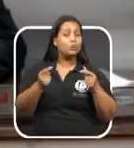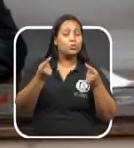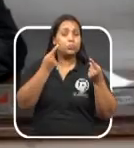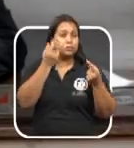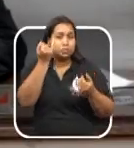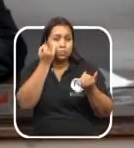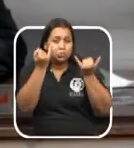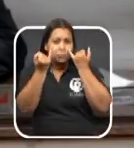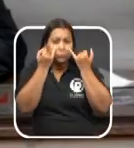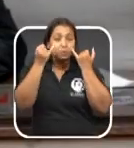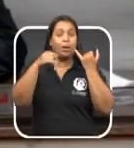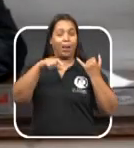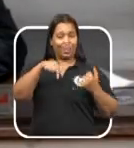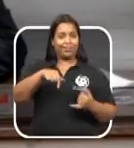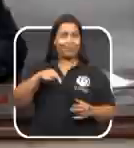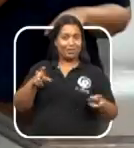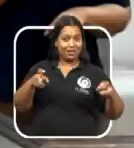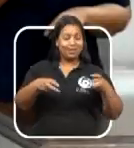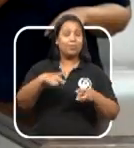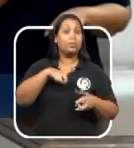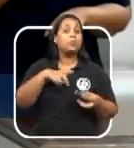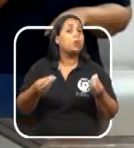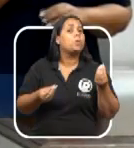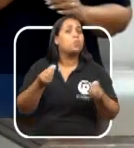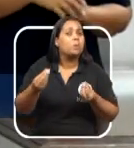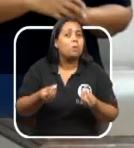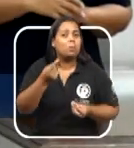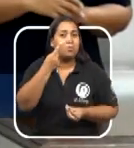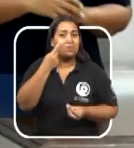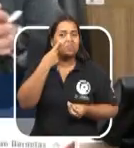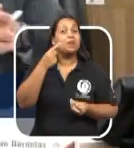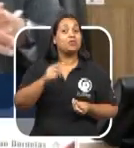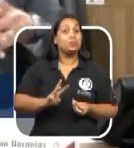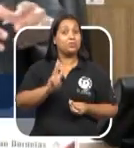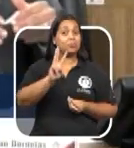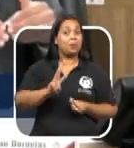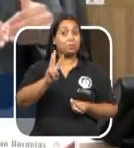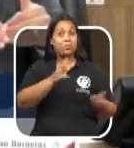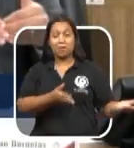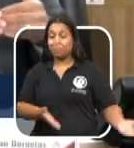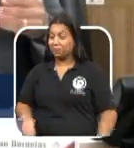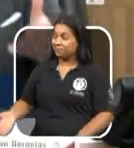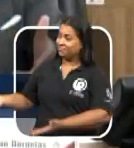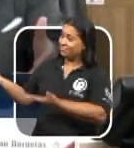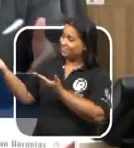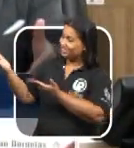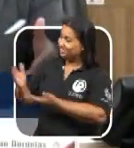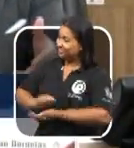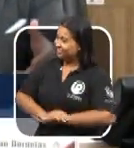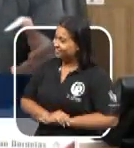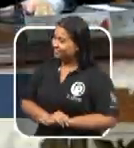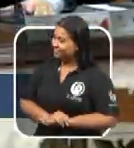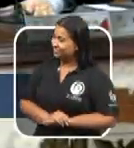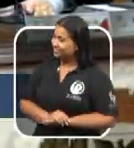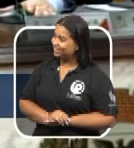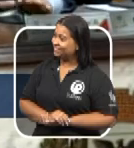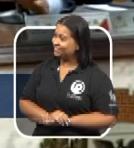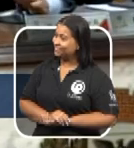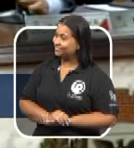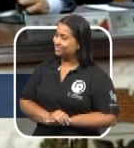propostas que tramitam na Câmara você encontra no site do Legislativo. Basta acessar riopreto.sp